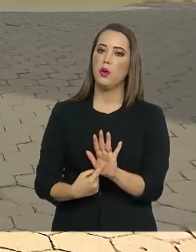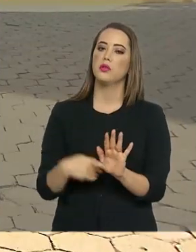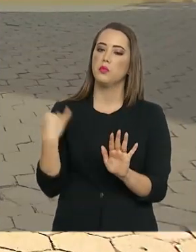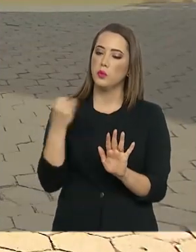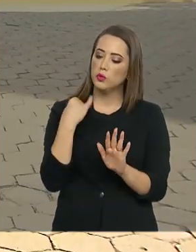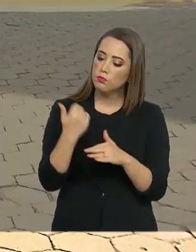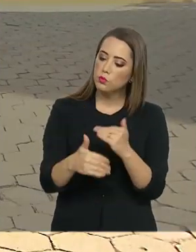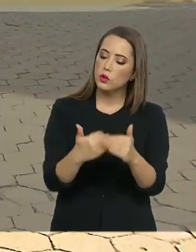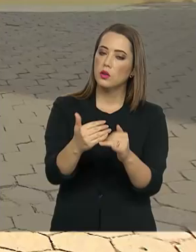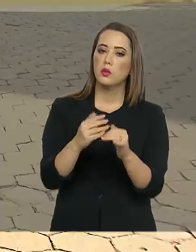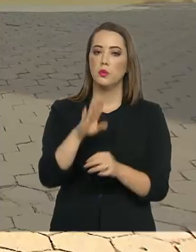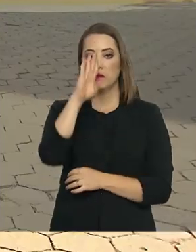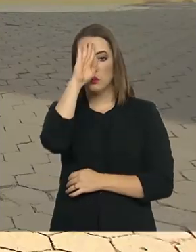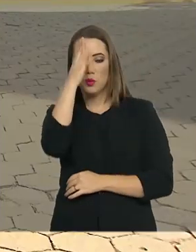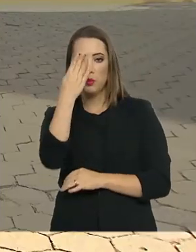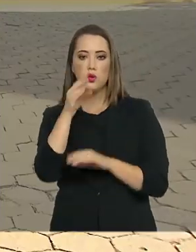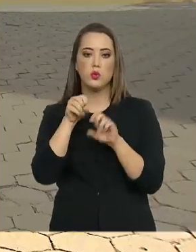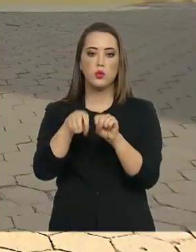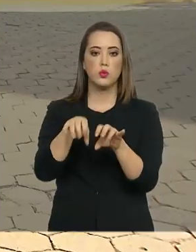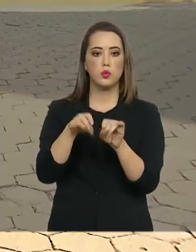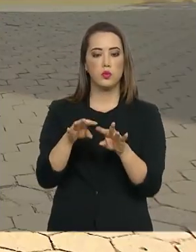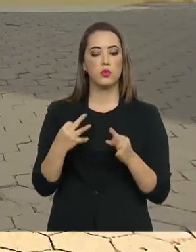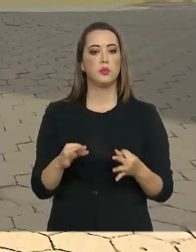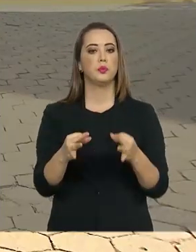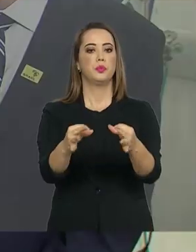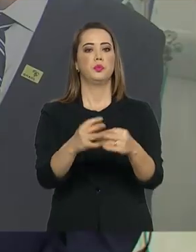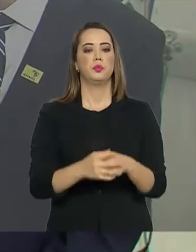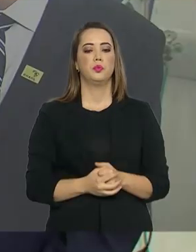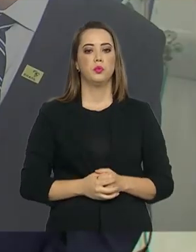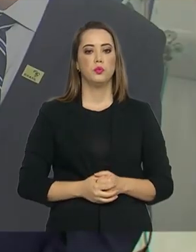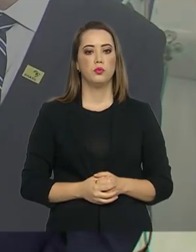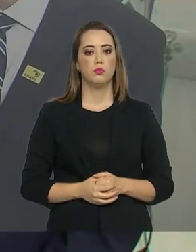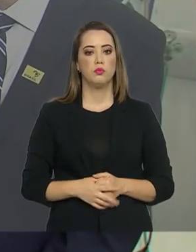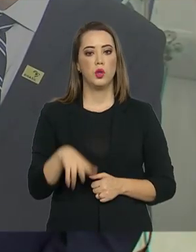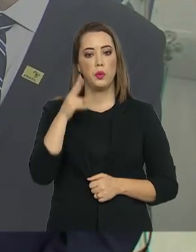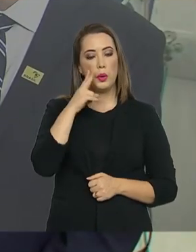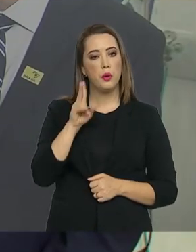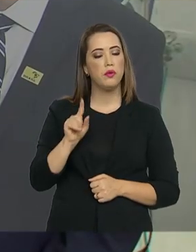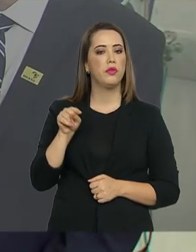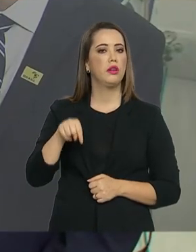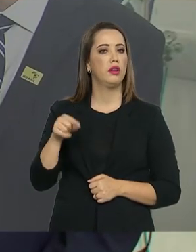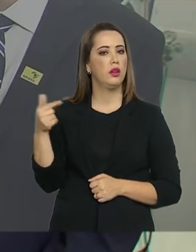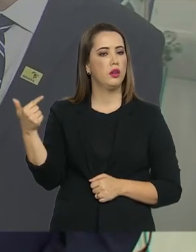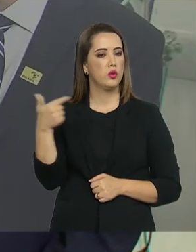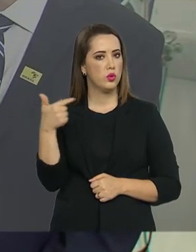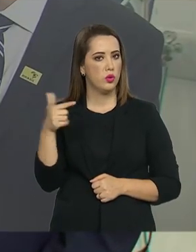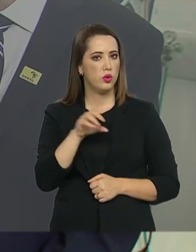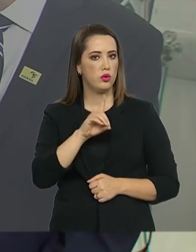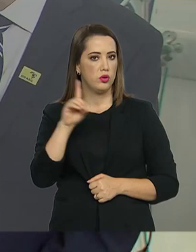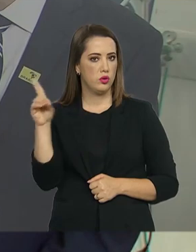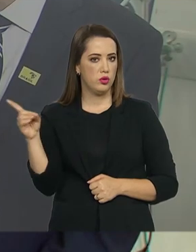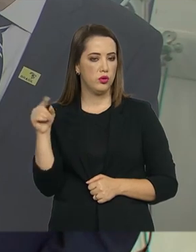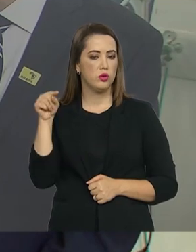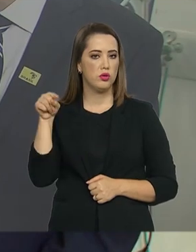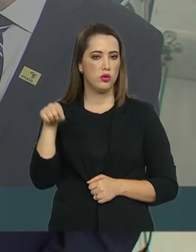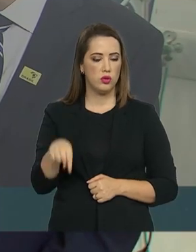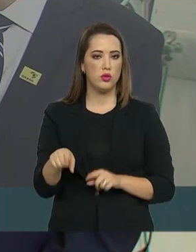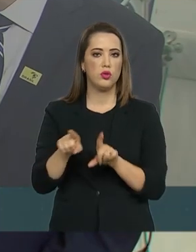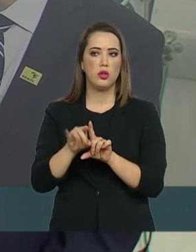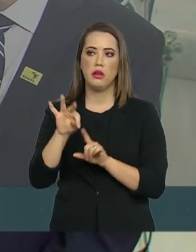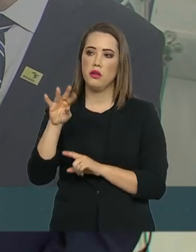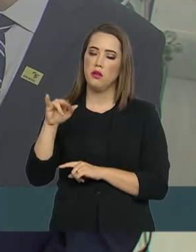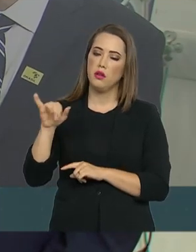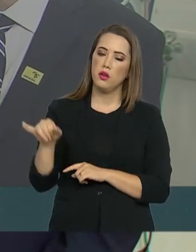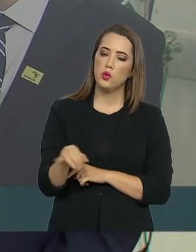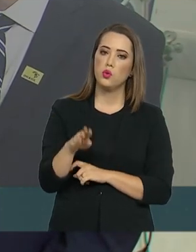principalmente nas áreas de educação e tecnologia. O que eu vi nesses dois dias, tanto lá em Itajubá, como aqui em Santa Rita, aqui no